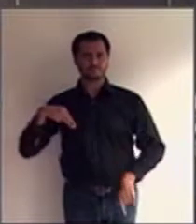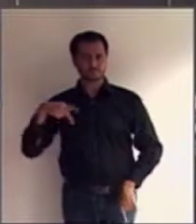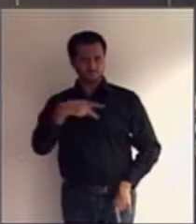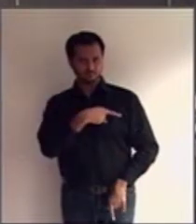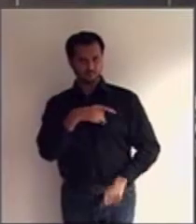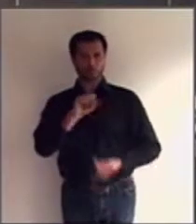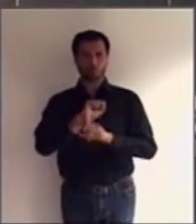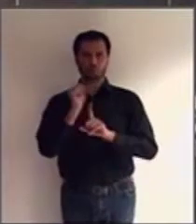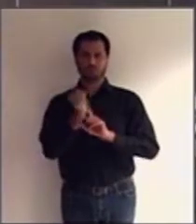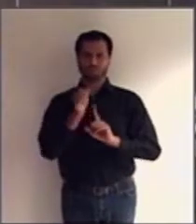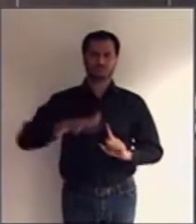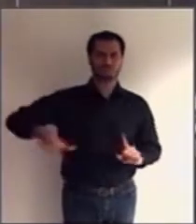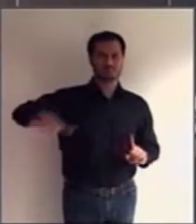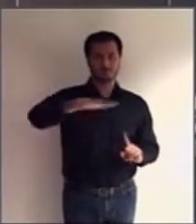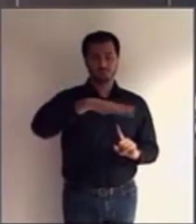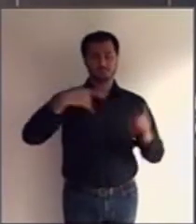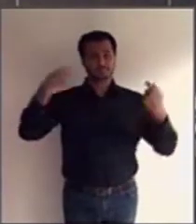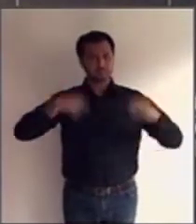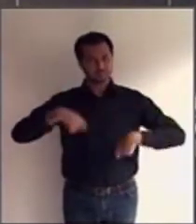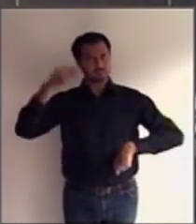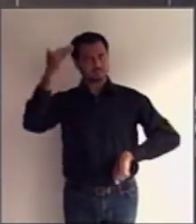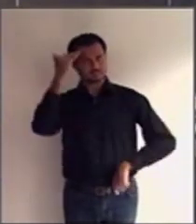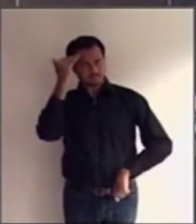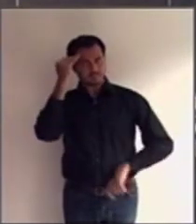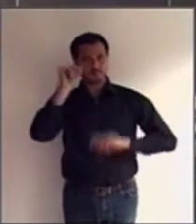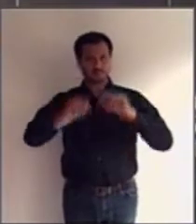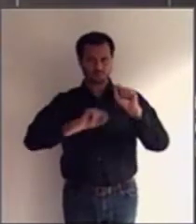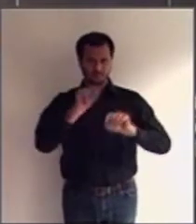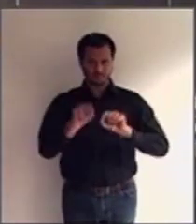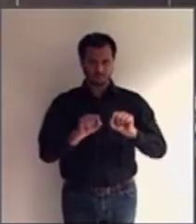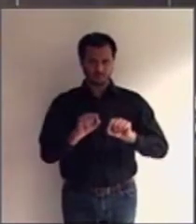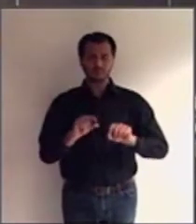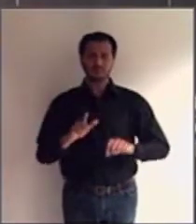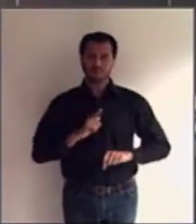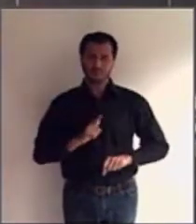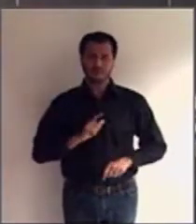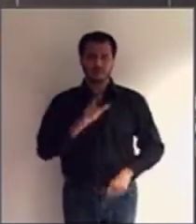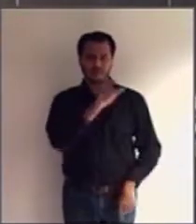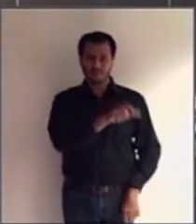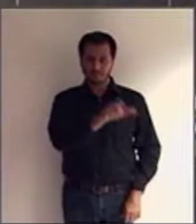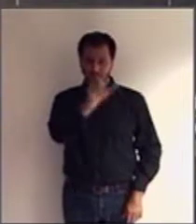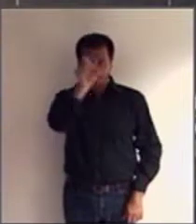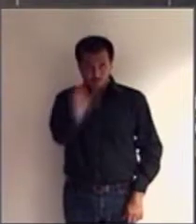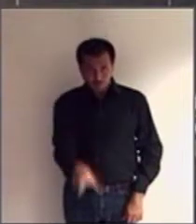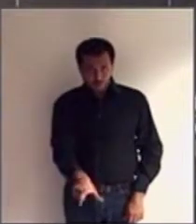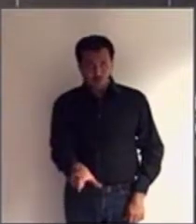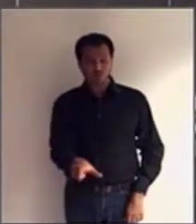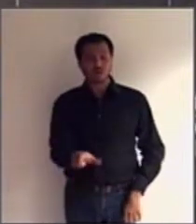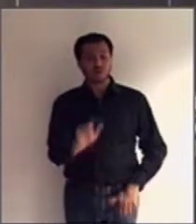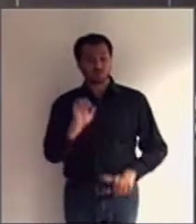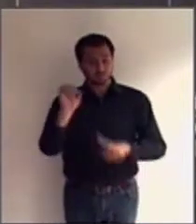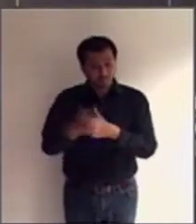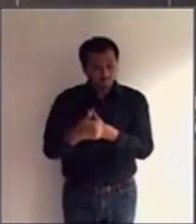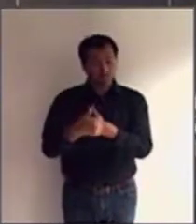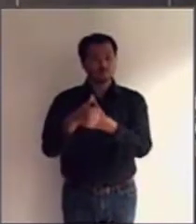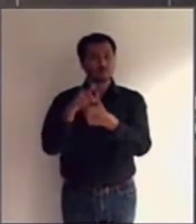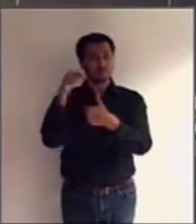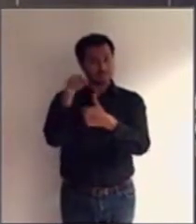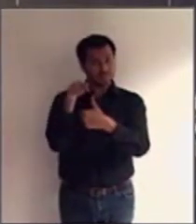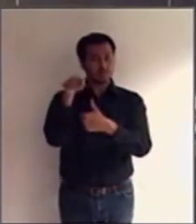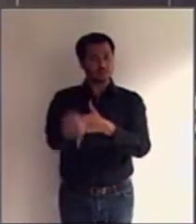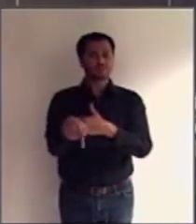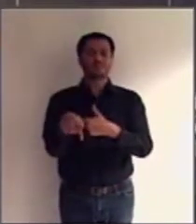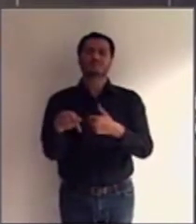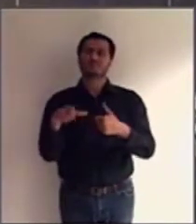deve ter em mente que se apliquem os limites da capacidade à pessoa interditanda, para que ela possa